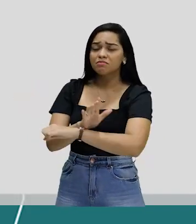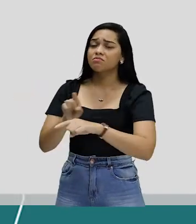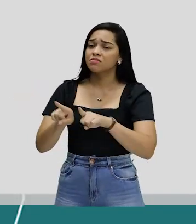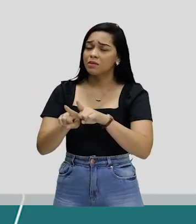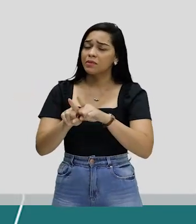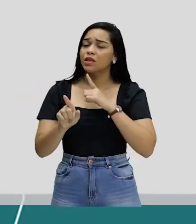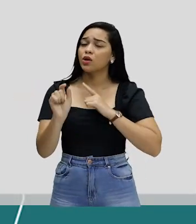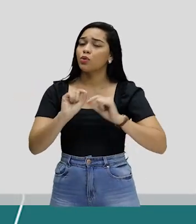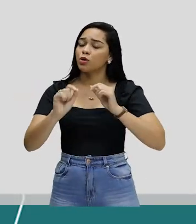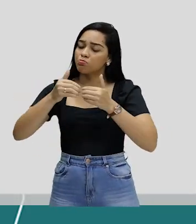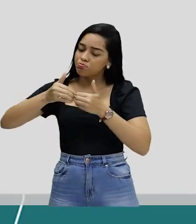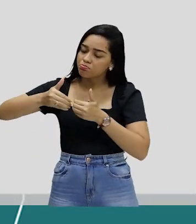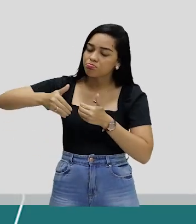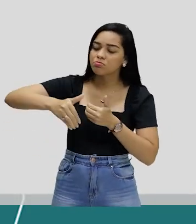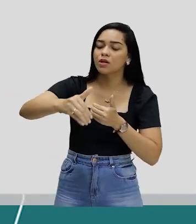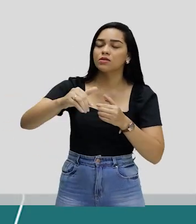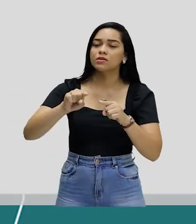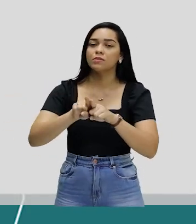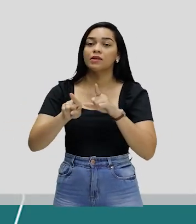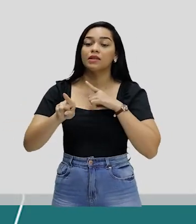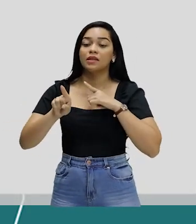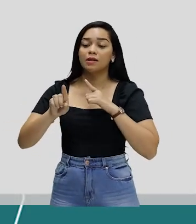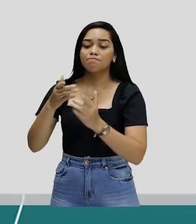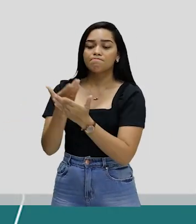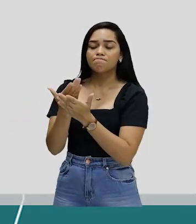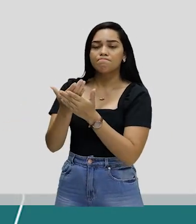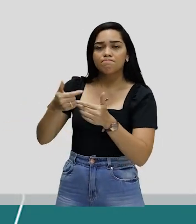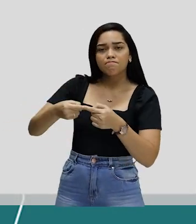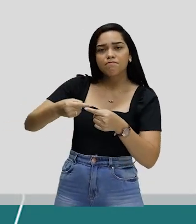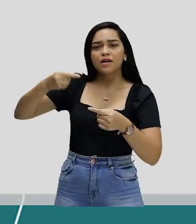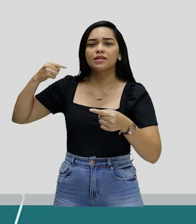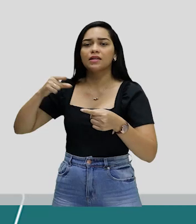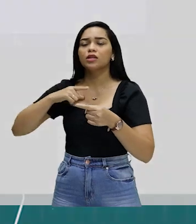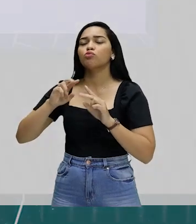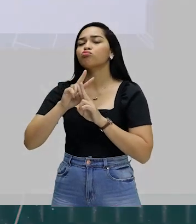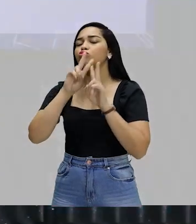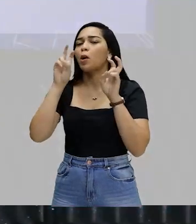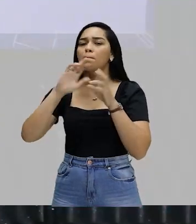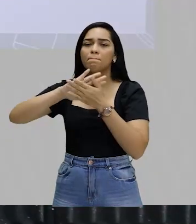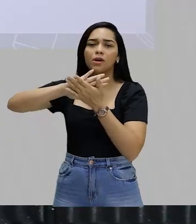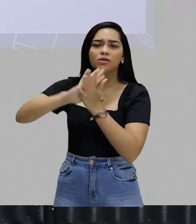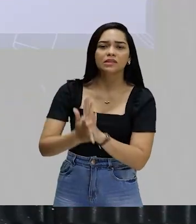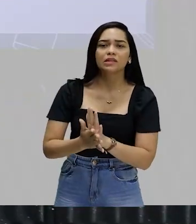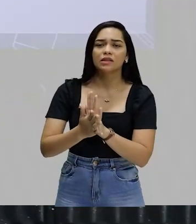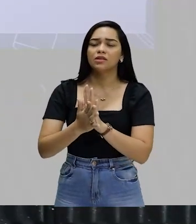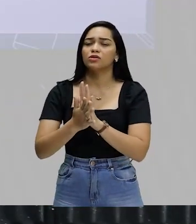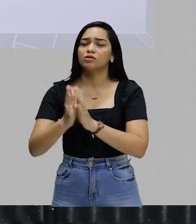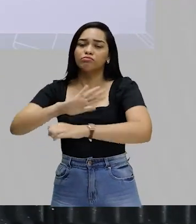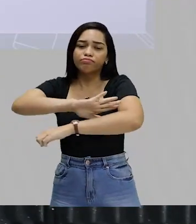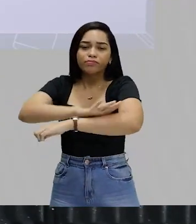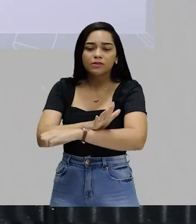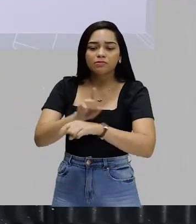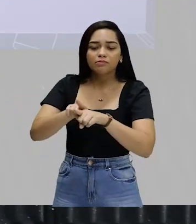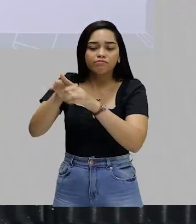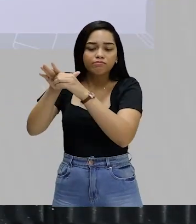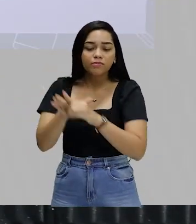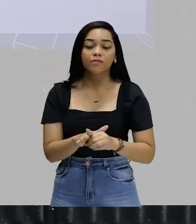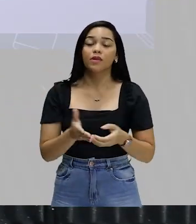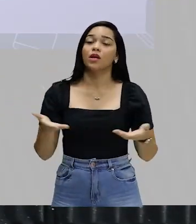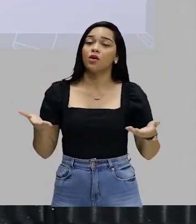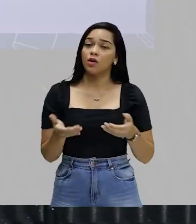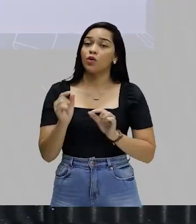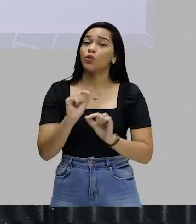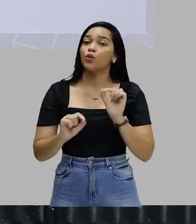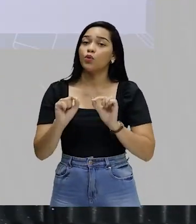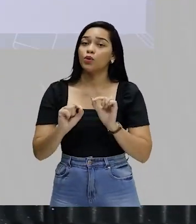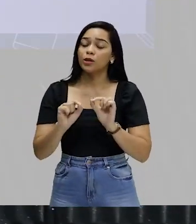gente vai dar continuidade àquela aula anterior que trata sobre preconceito, racismo e discriminação. Dessa vez, de